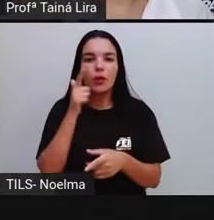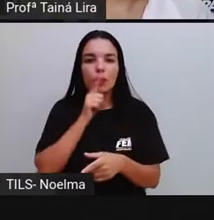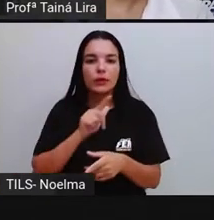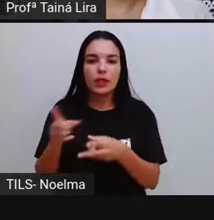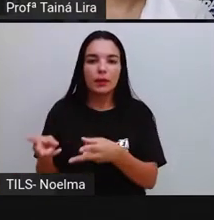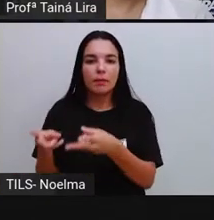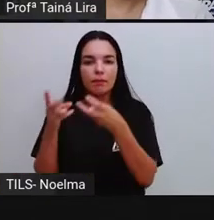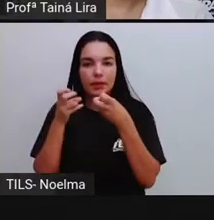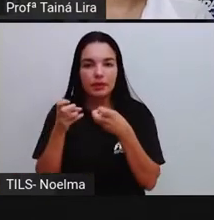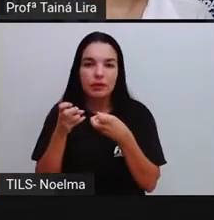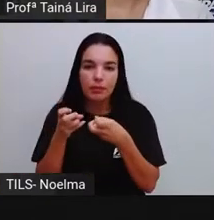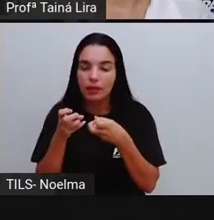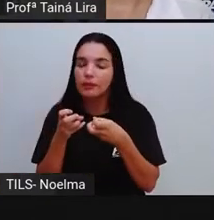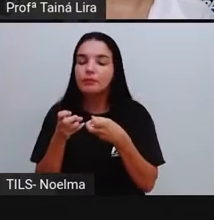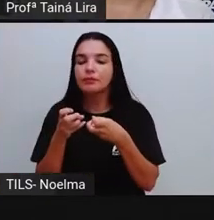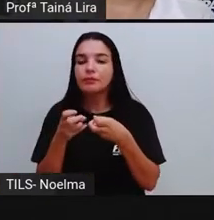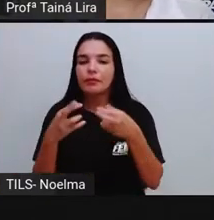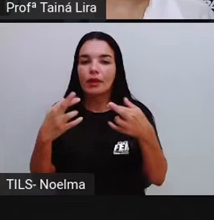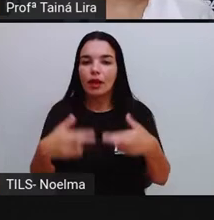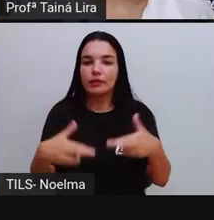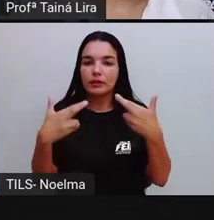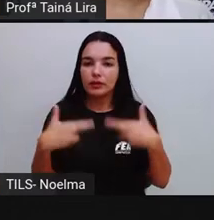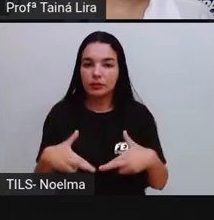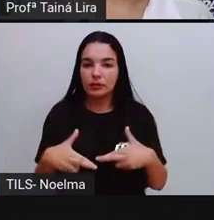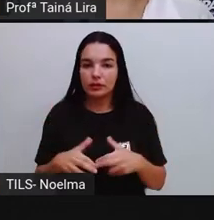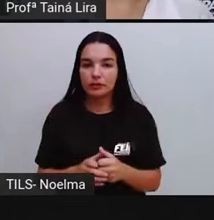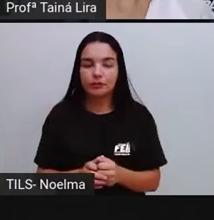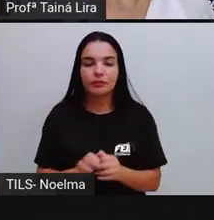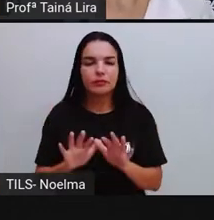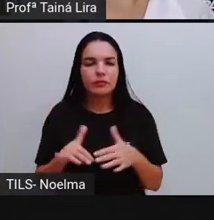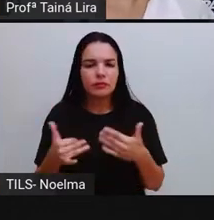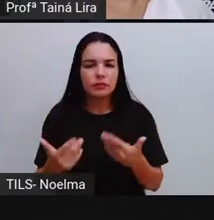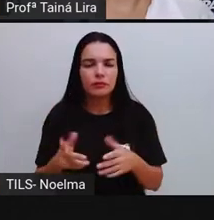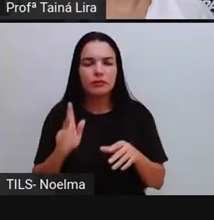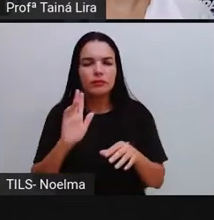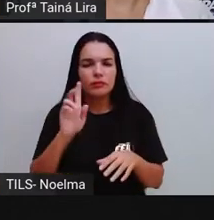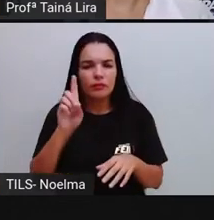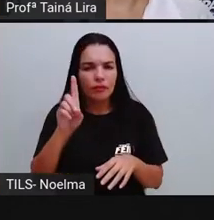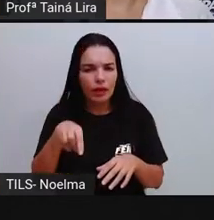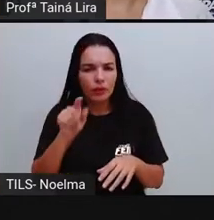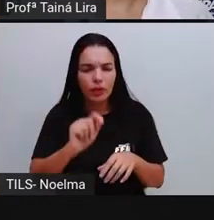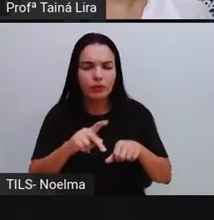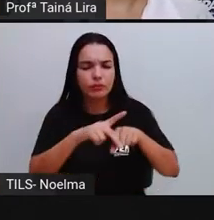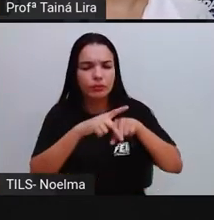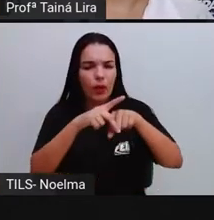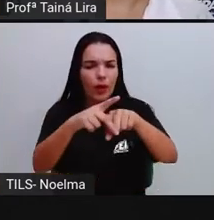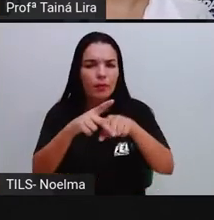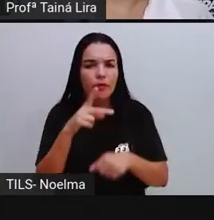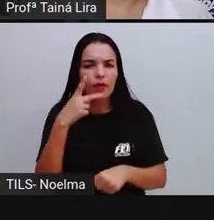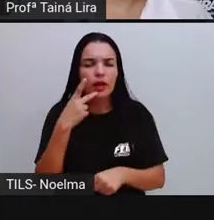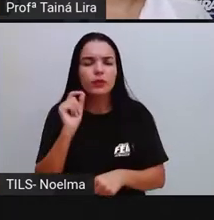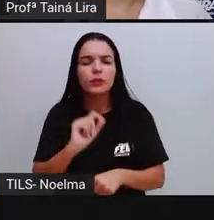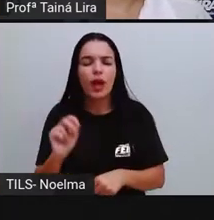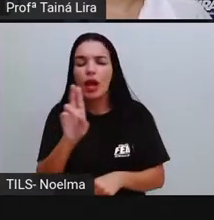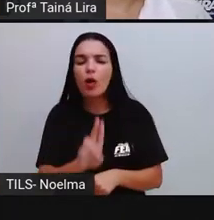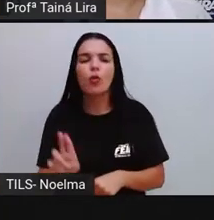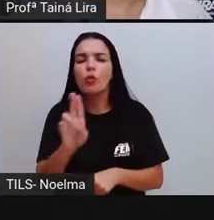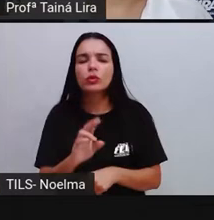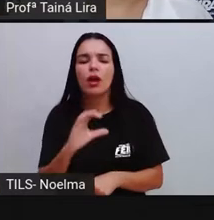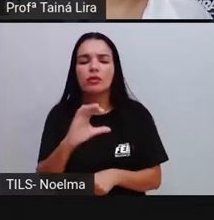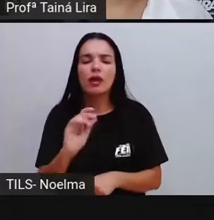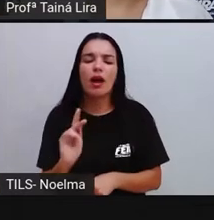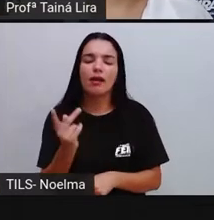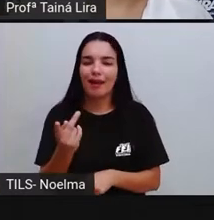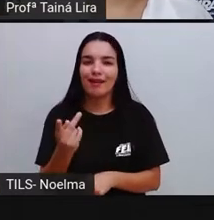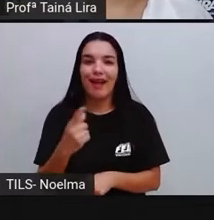uso das rimas, Então é um poema, Falando aí sobre o uso do CH, E o que a gente consegue perceber, É que